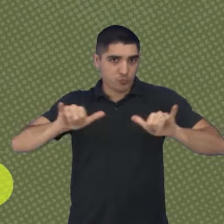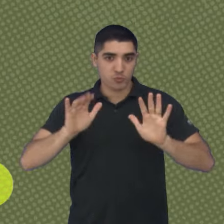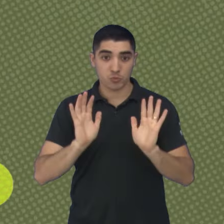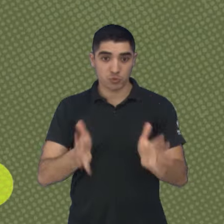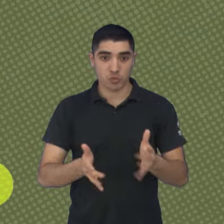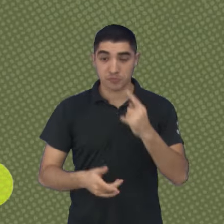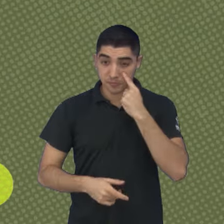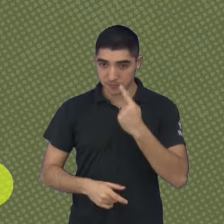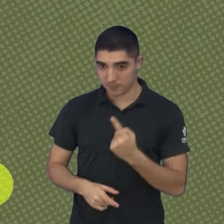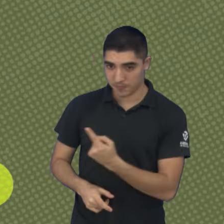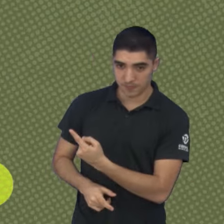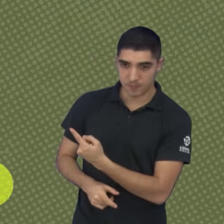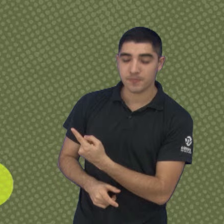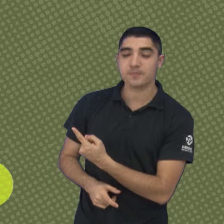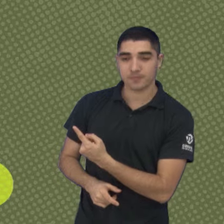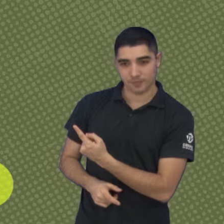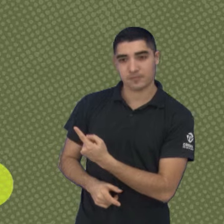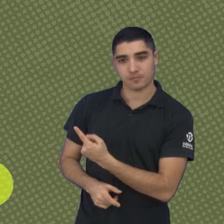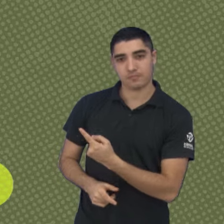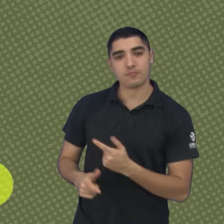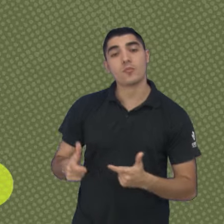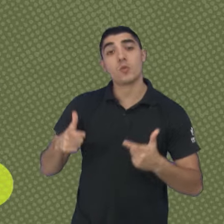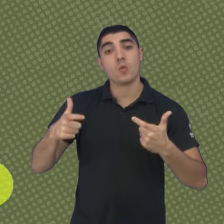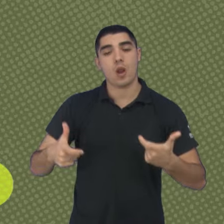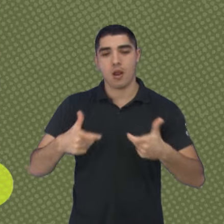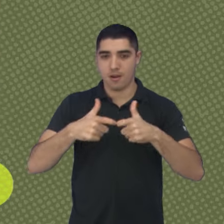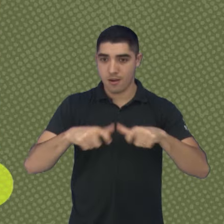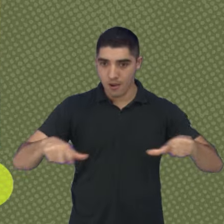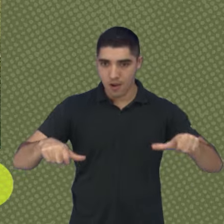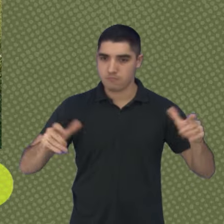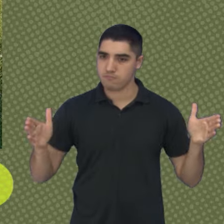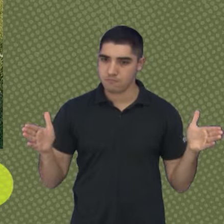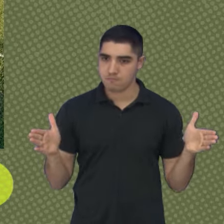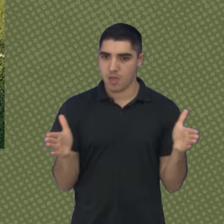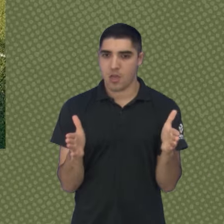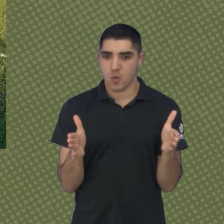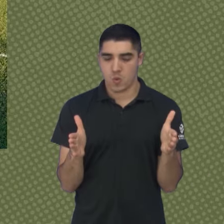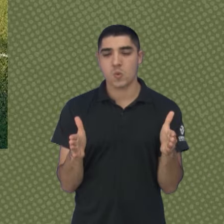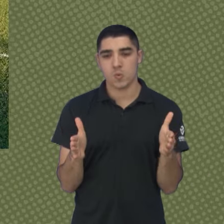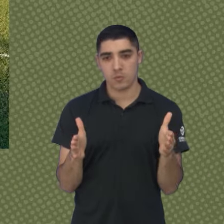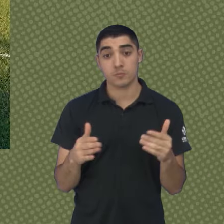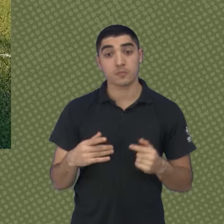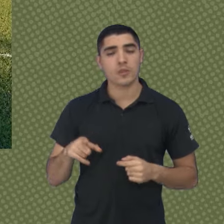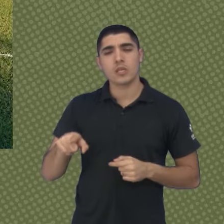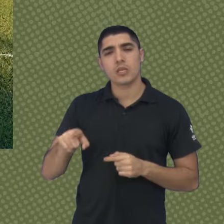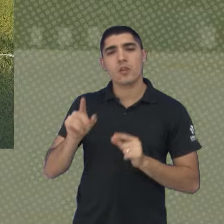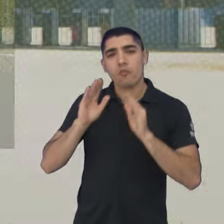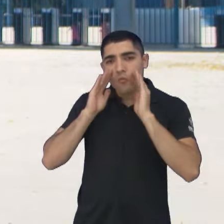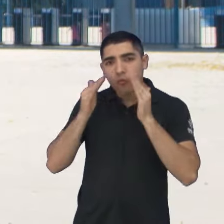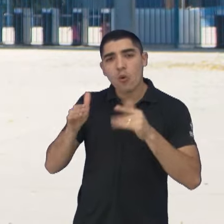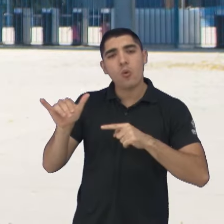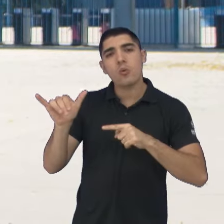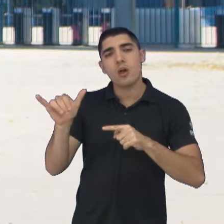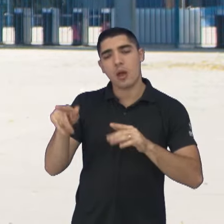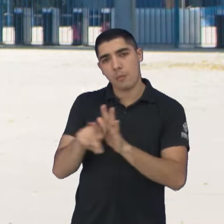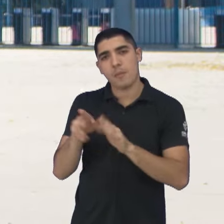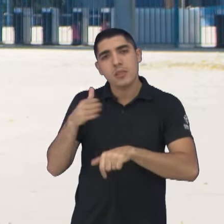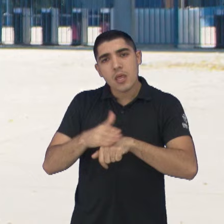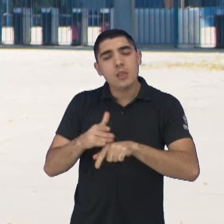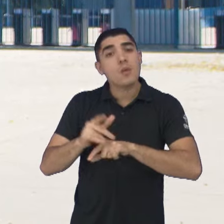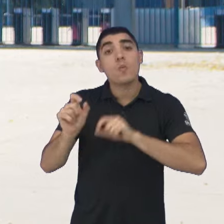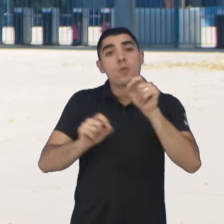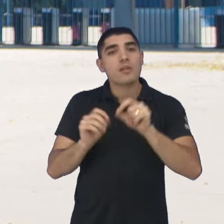treinos foram realizados em campo reduzido e o foco das atividades é conseguir